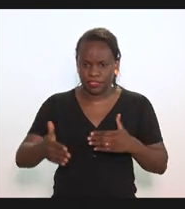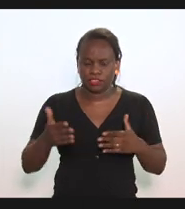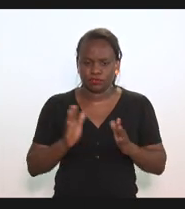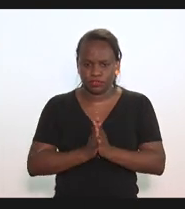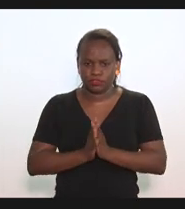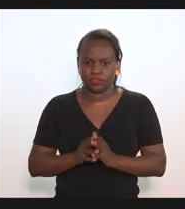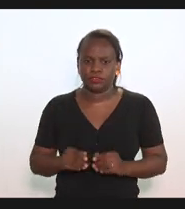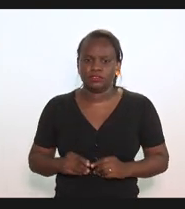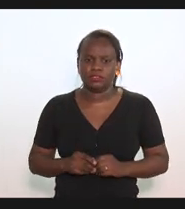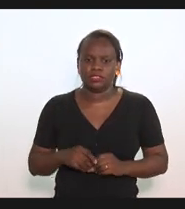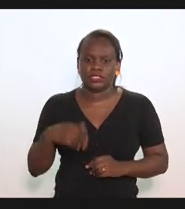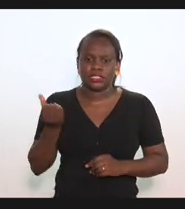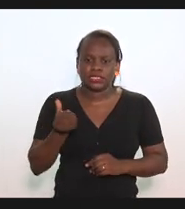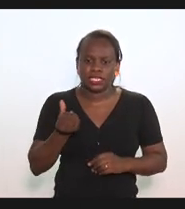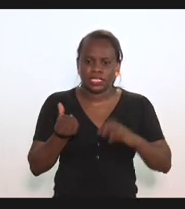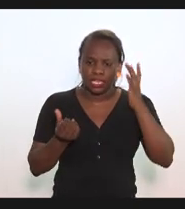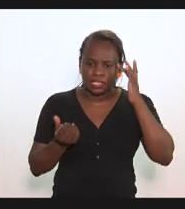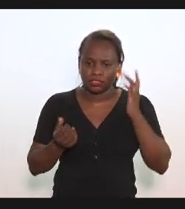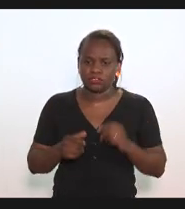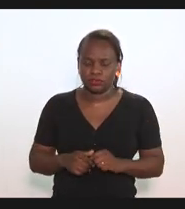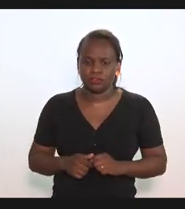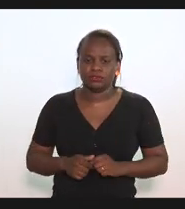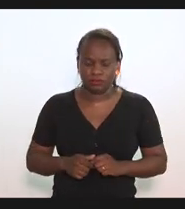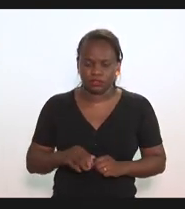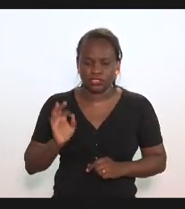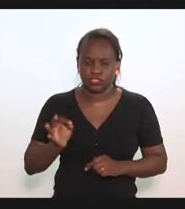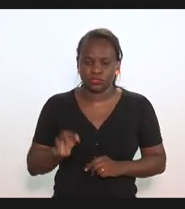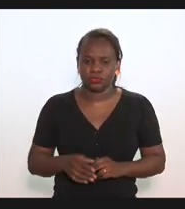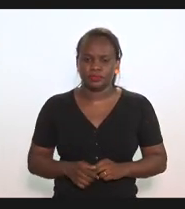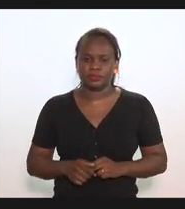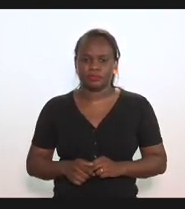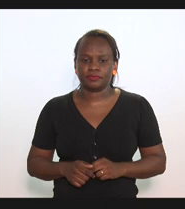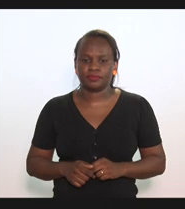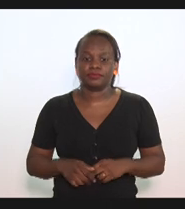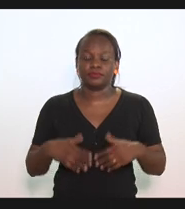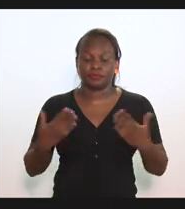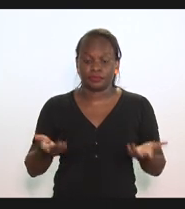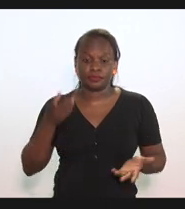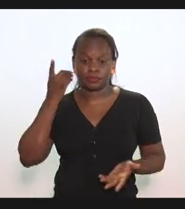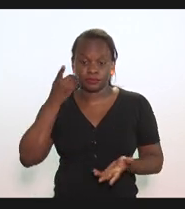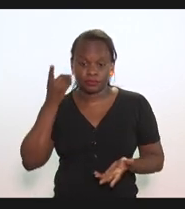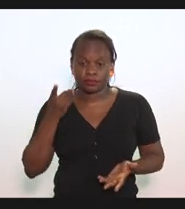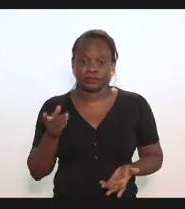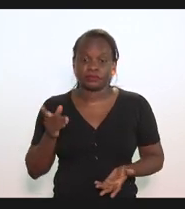por favor? É o seis, se eu não me engano. É o seis, exatamente. Então, deputado,